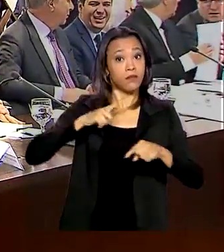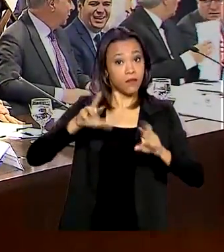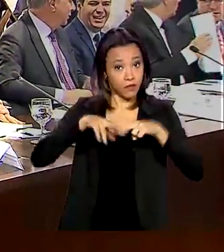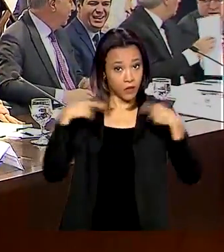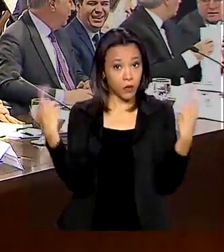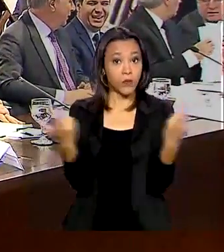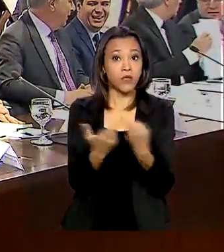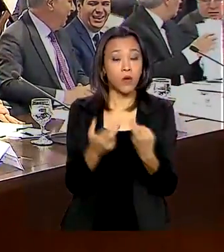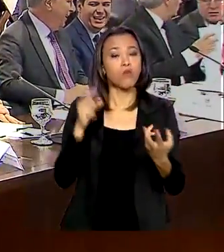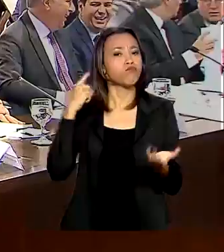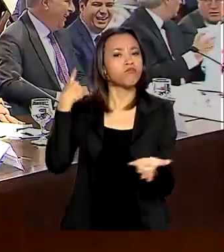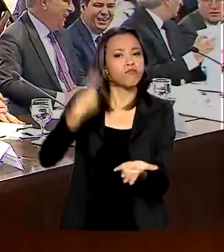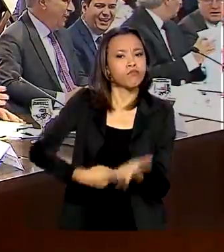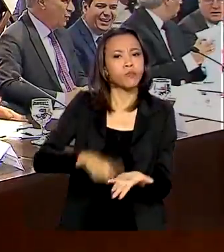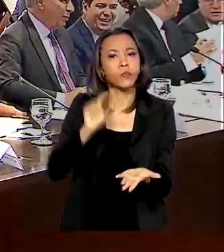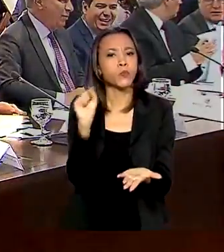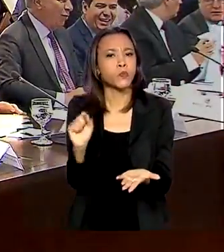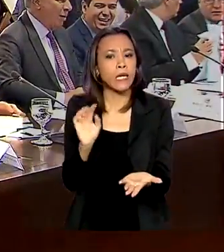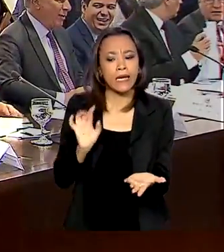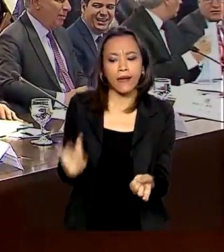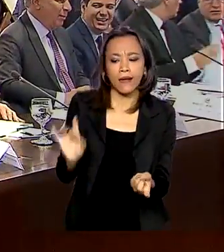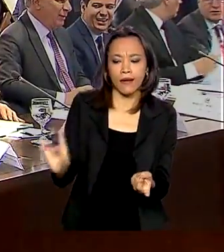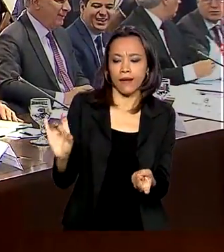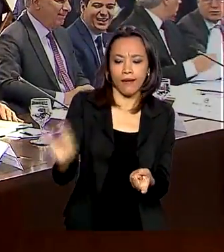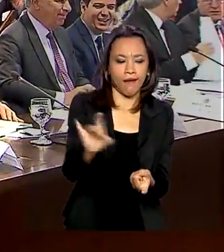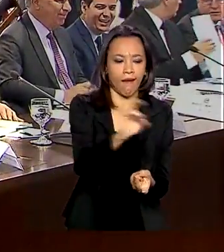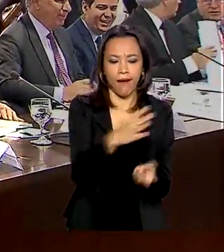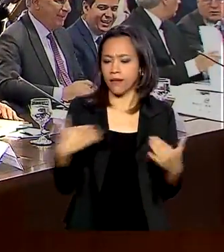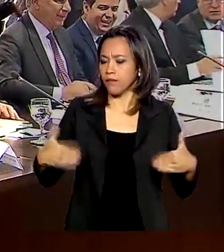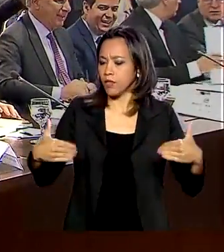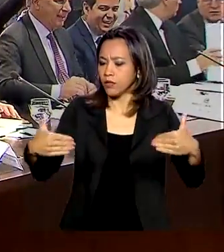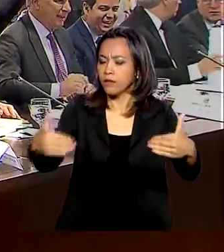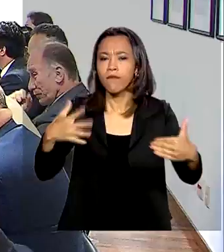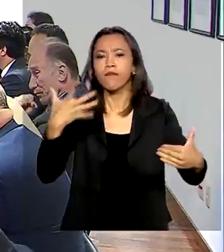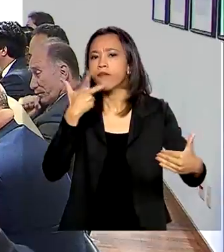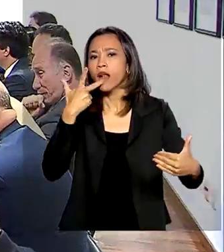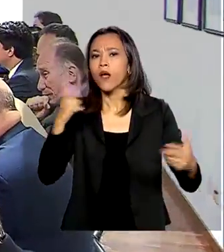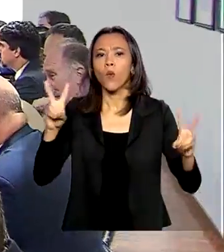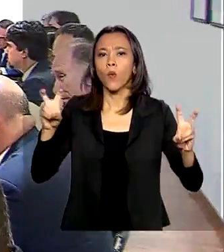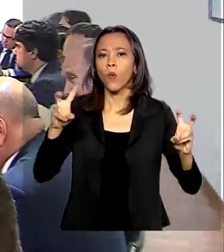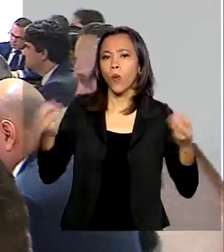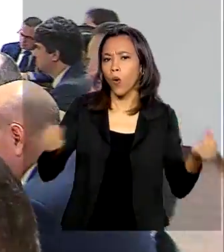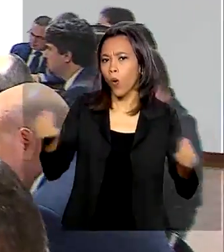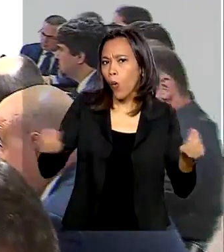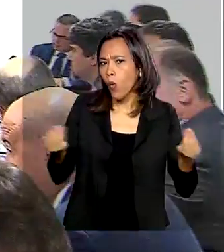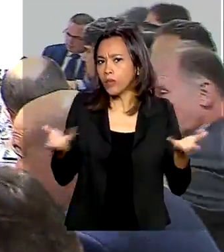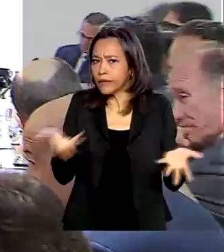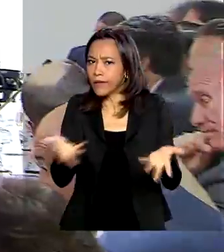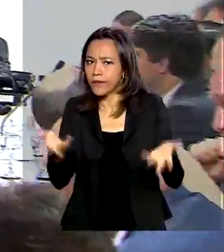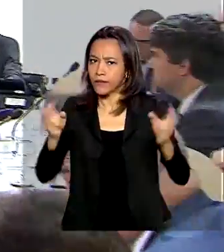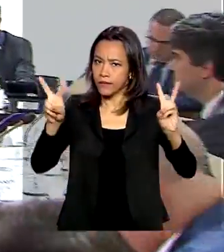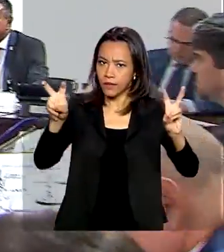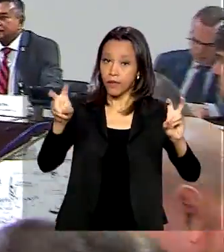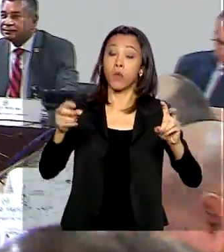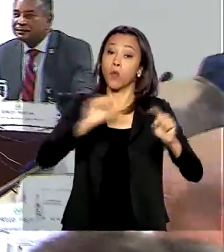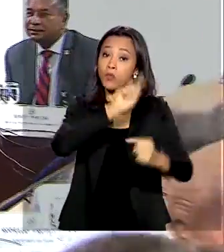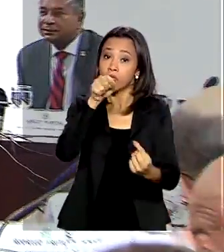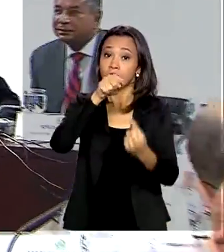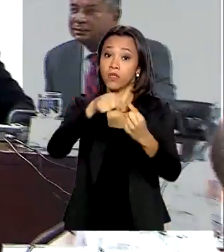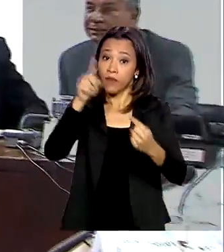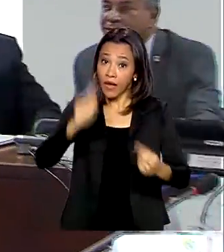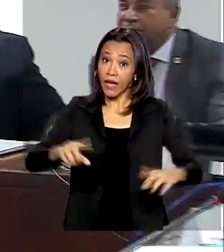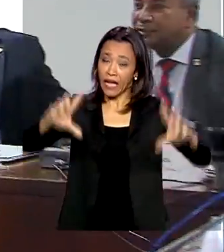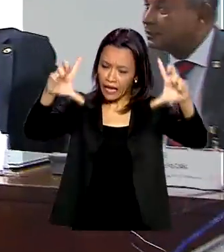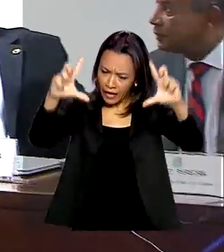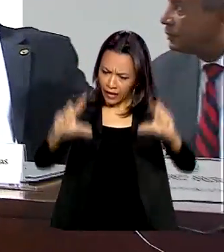encontro, foi definido como cada área do governo vai tratar do tema. A ideia é minimizar os impactos da